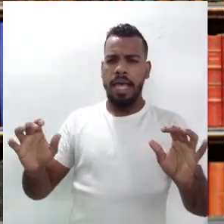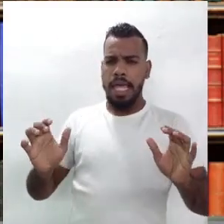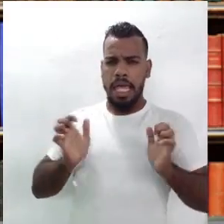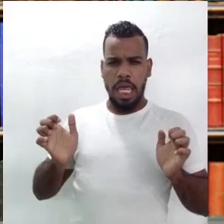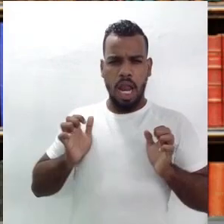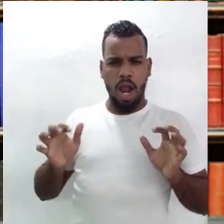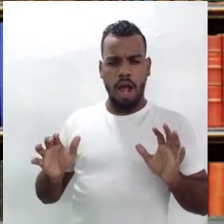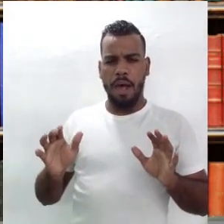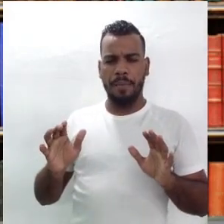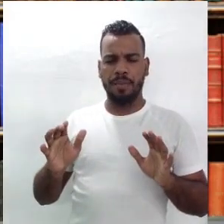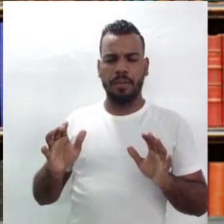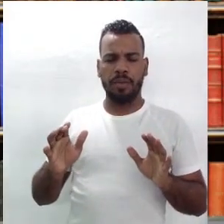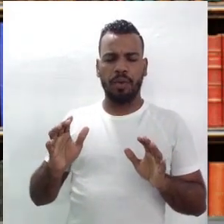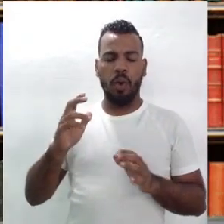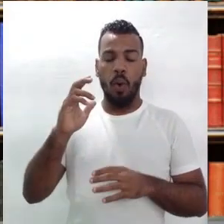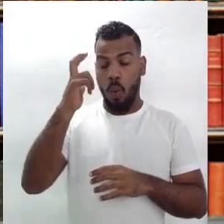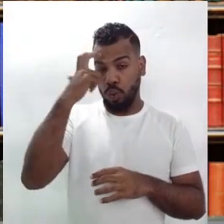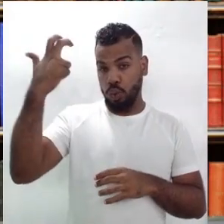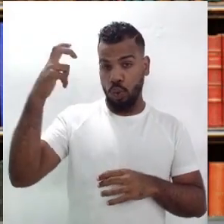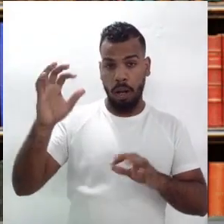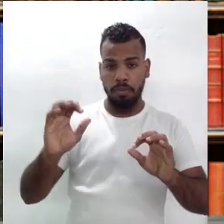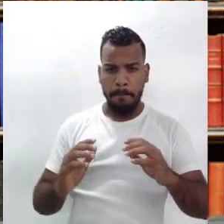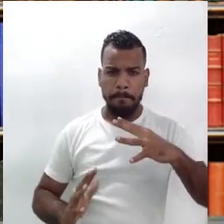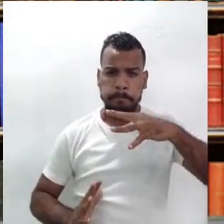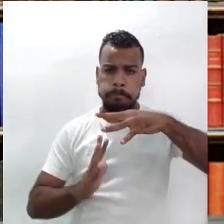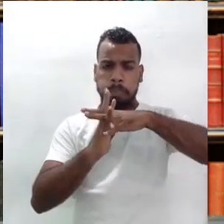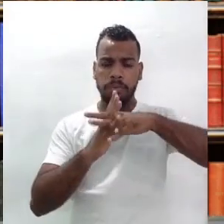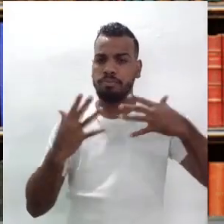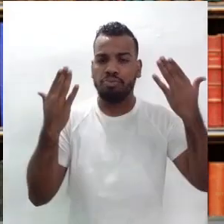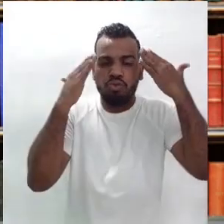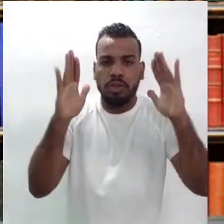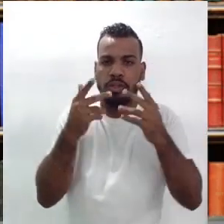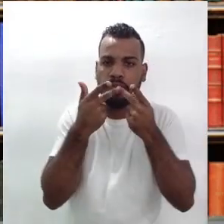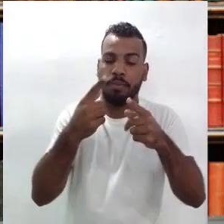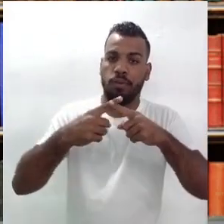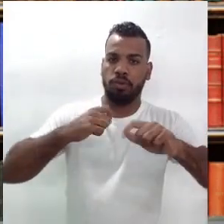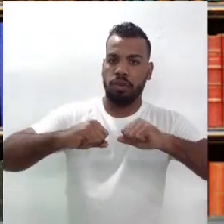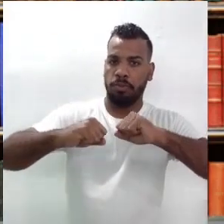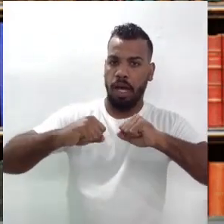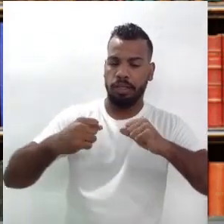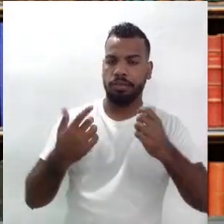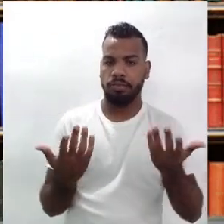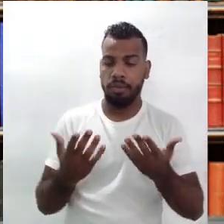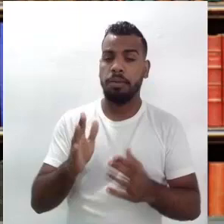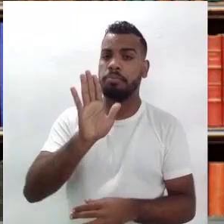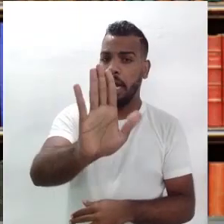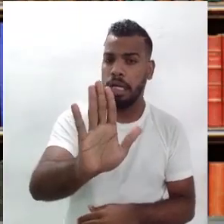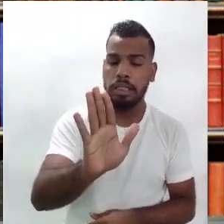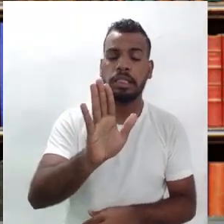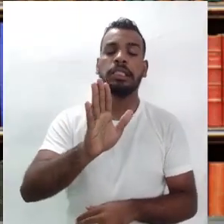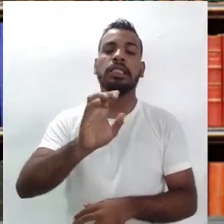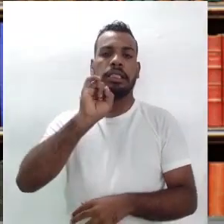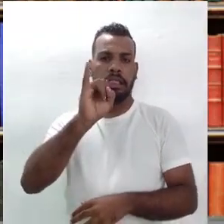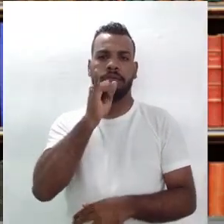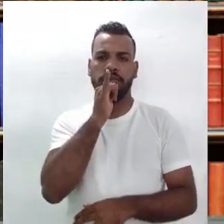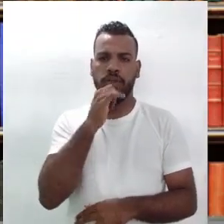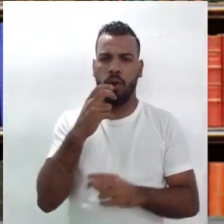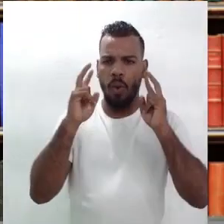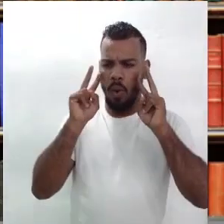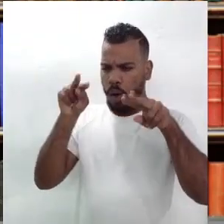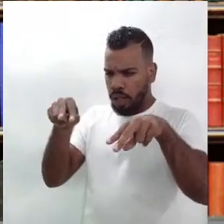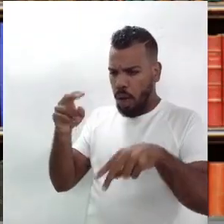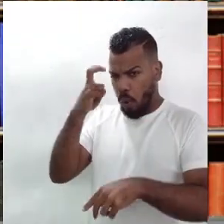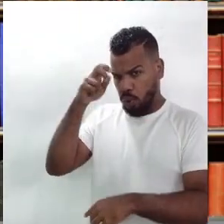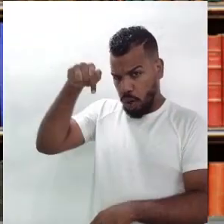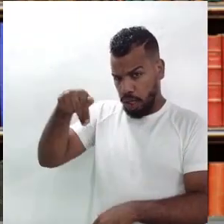um debate que vai para a mensuração. Mas, certamente, se a gente olha para a nossa cultura